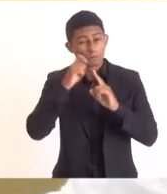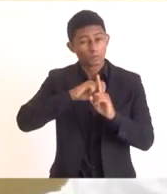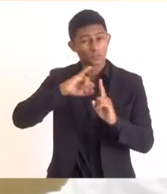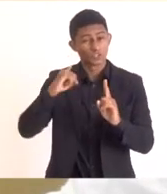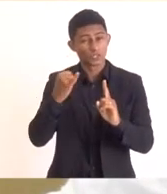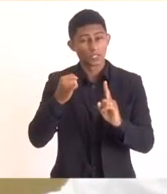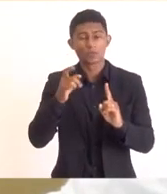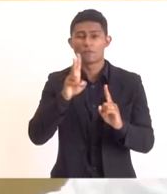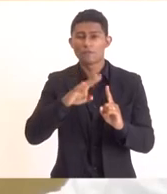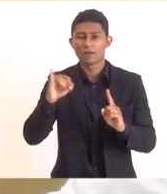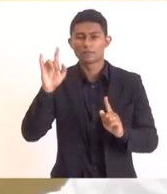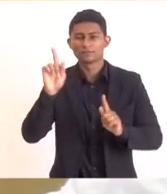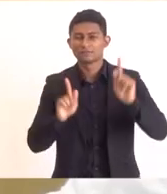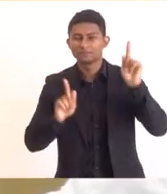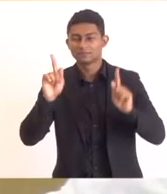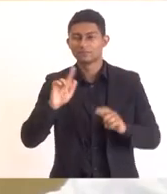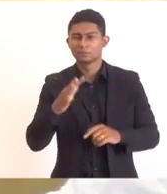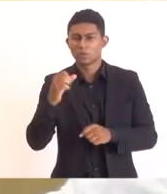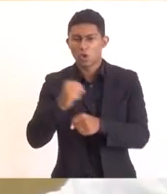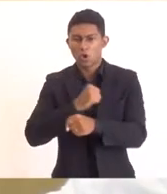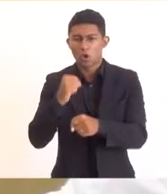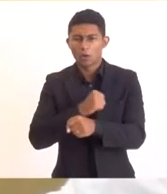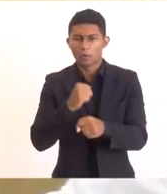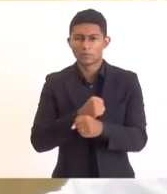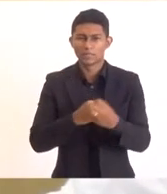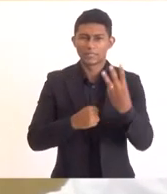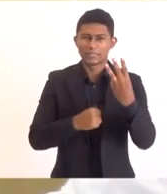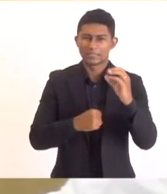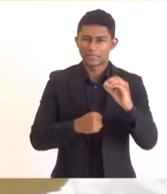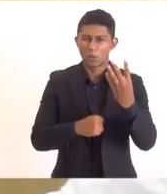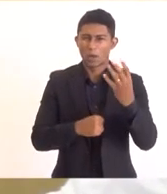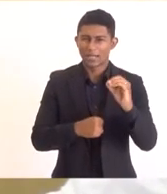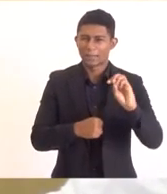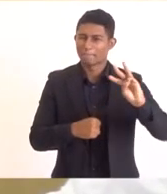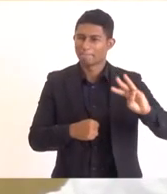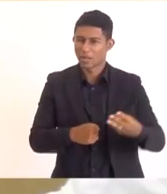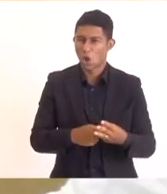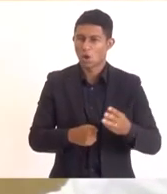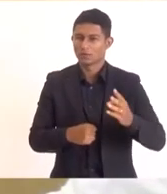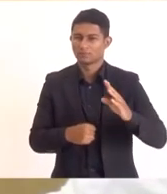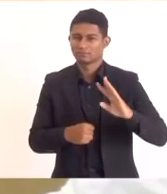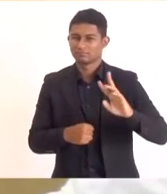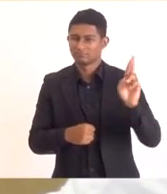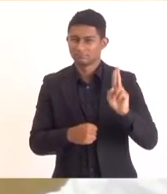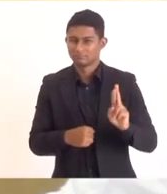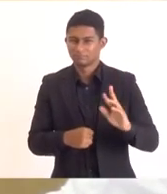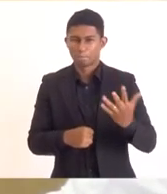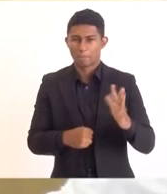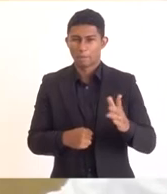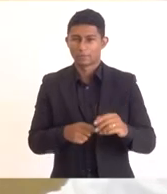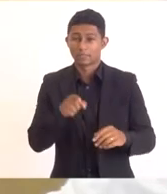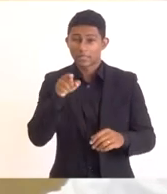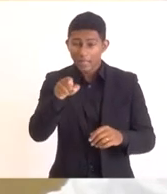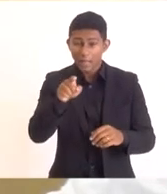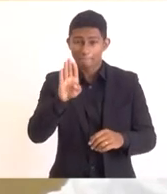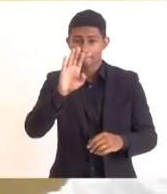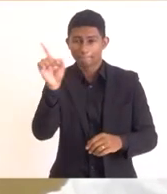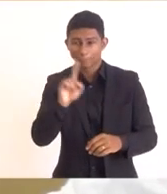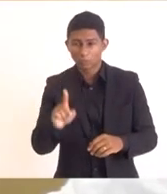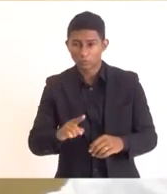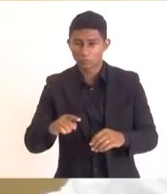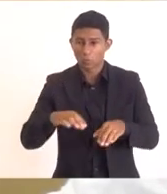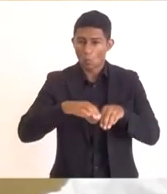30, a 40 milhões de reais, uma nova entrada para Búzios, uma área de expansão da cidade. Tem